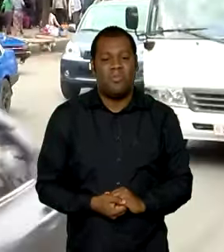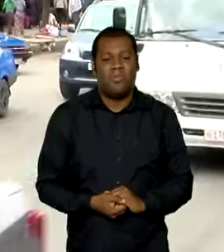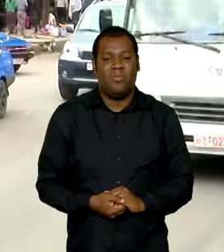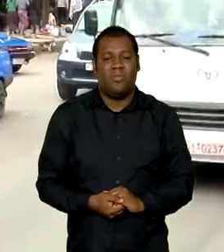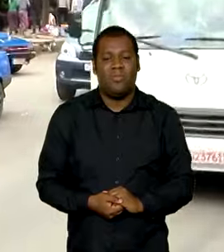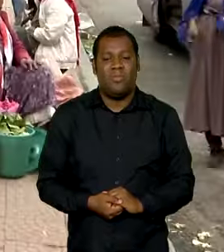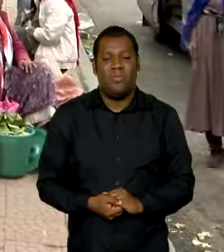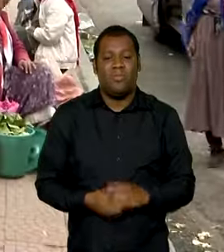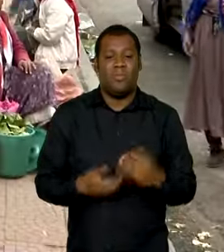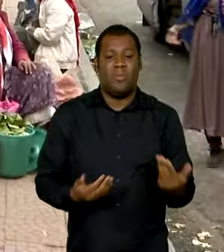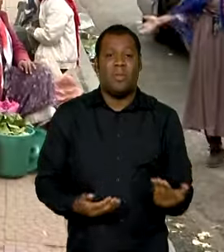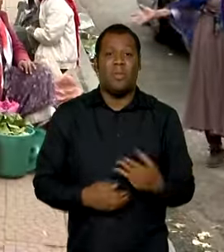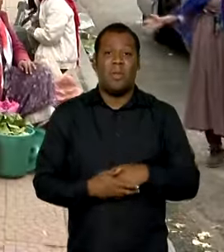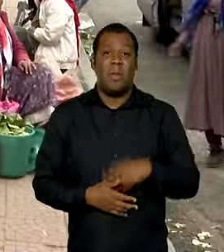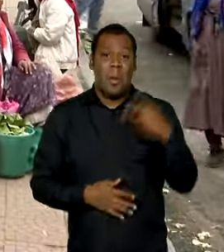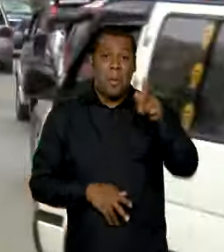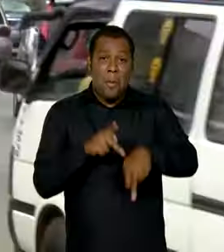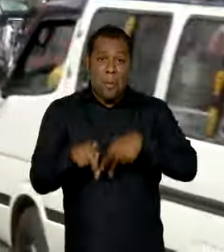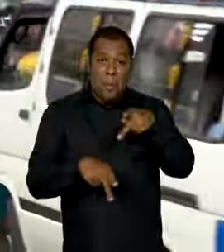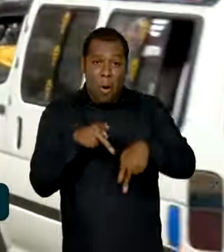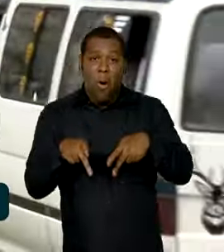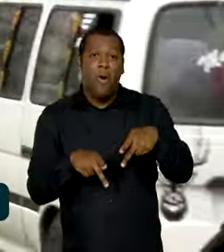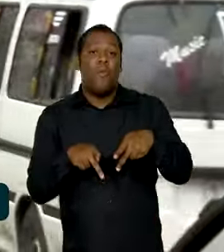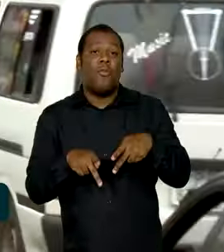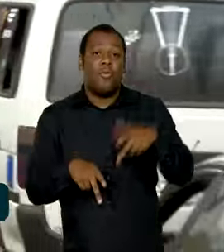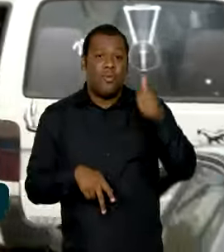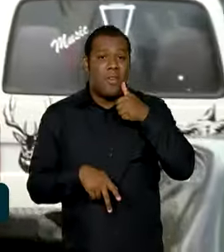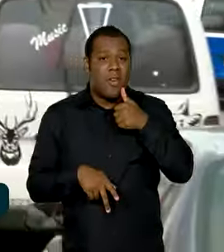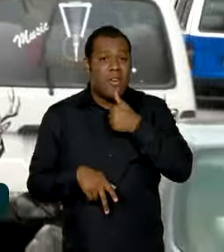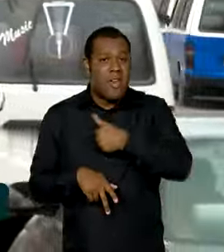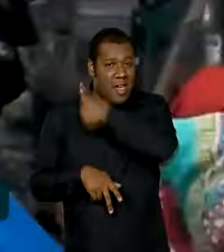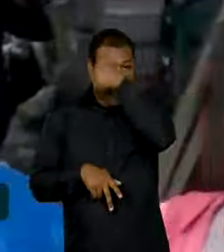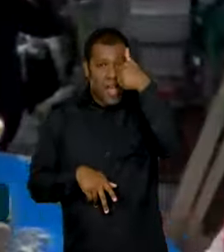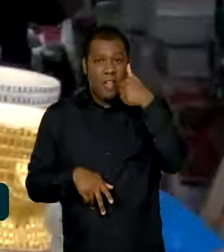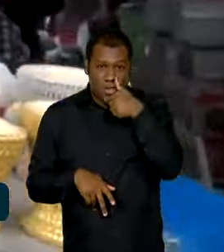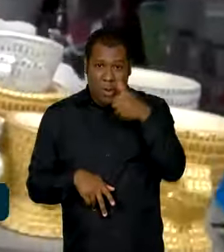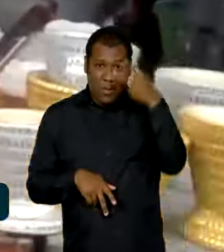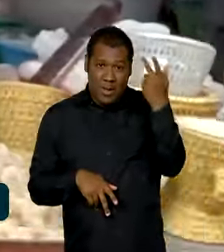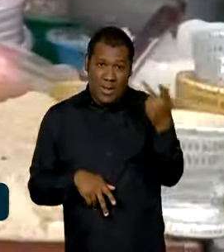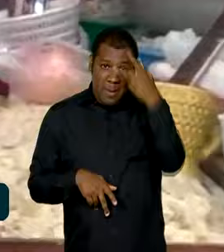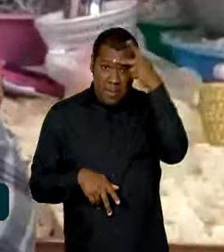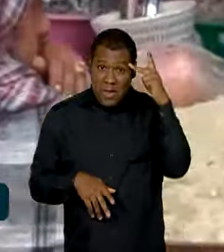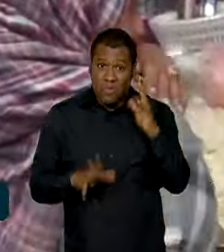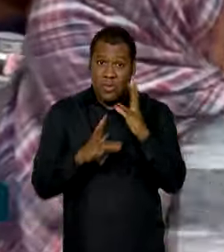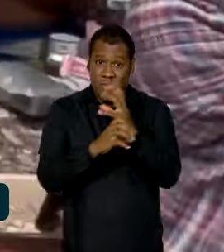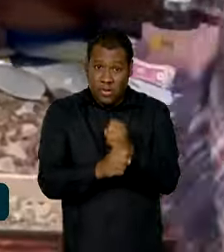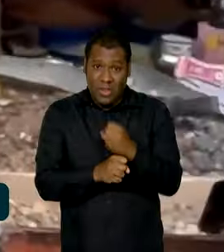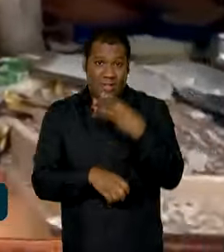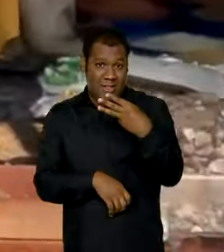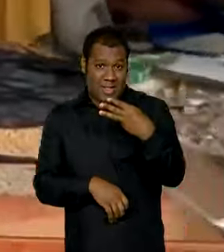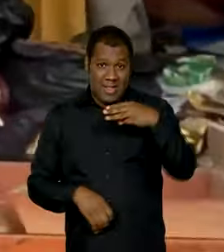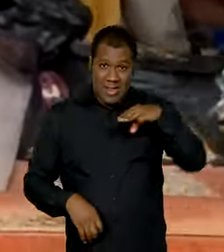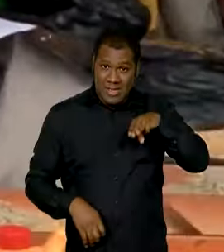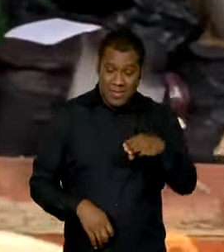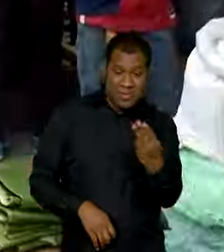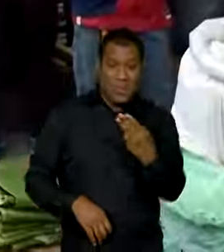Com mais de 3 milhões de habitantes, Addis Abeba é a capital e a maior cidade da Etiópia.